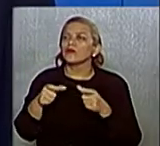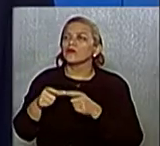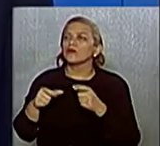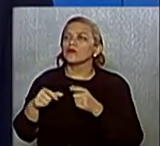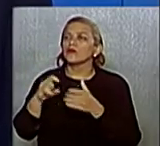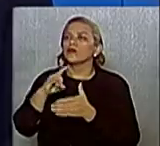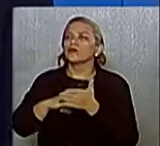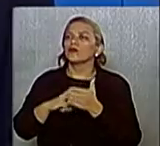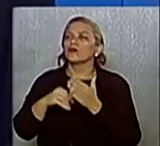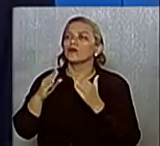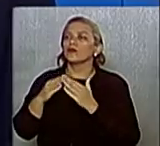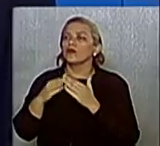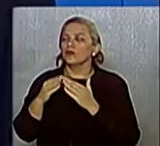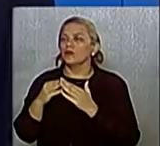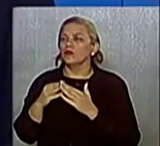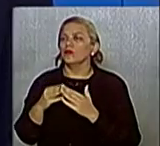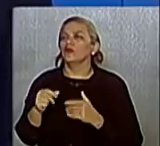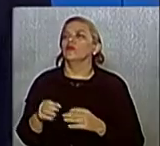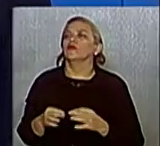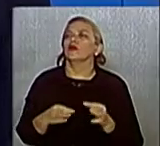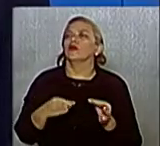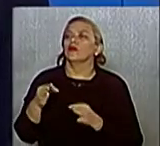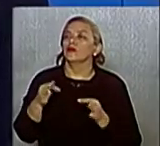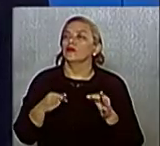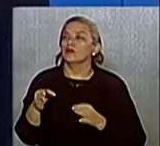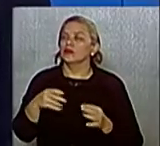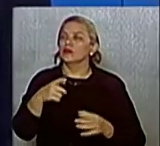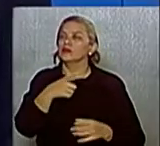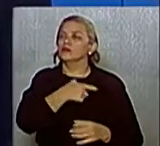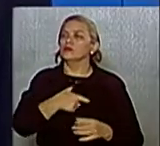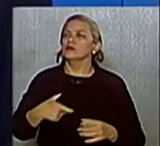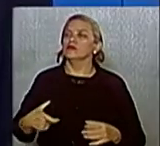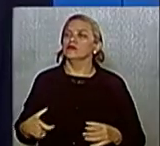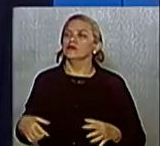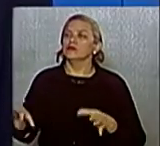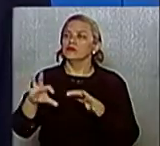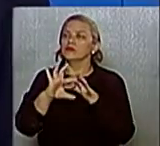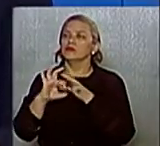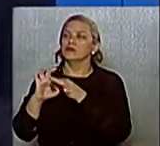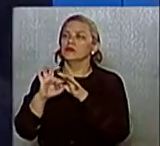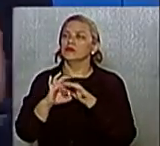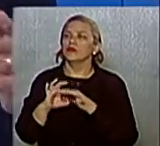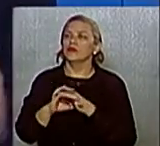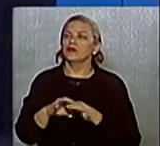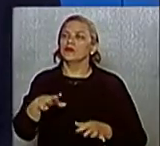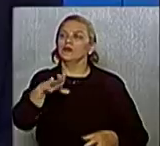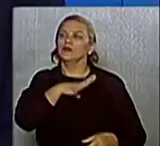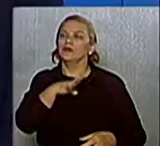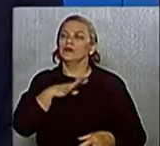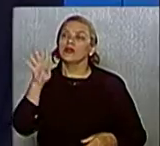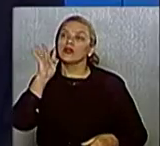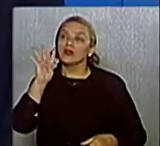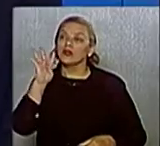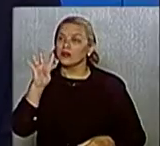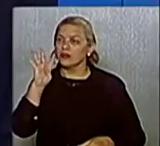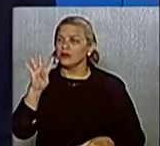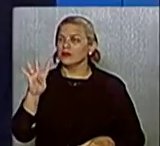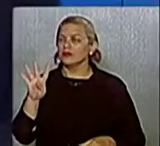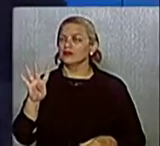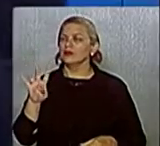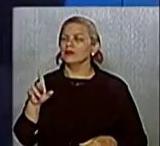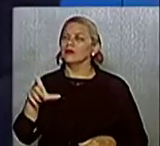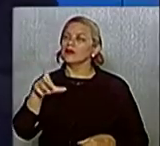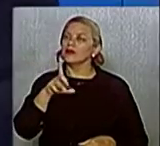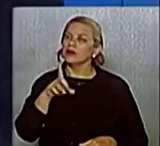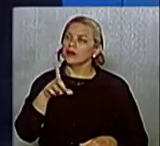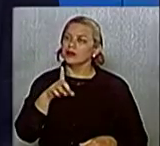usar um programa do governo, que é o programa Cidade Legal. No programa Cidade Legal existe a facilitação